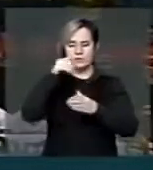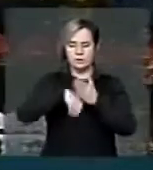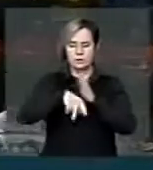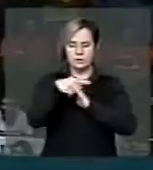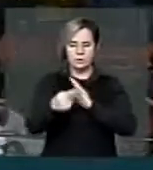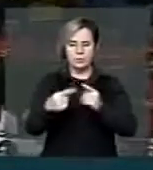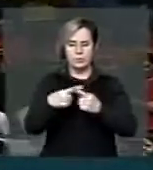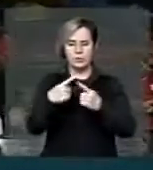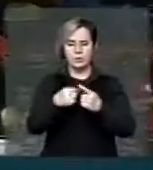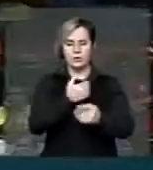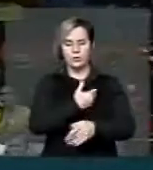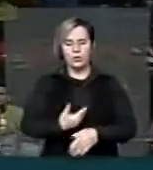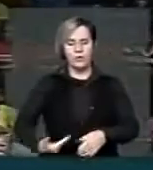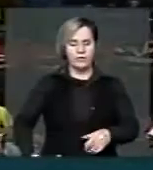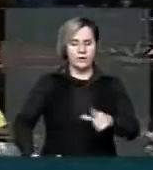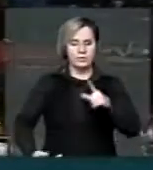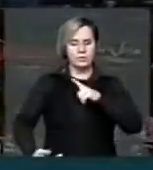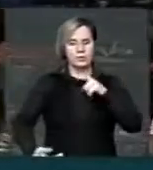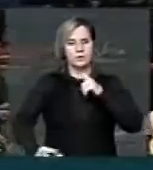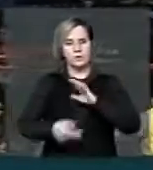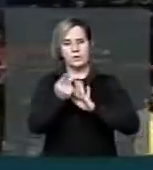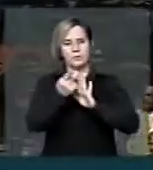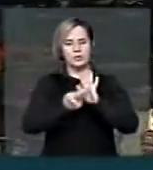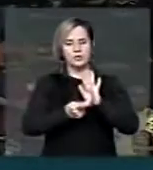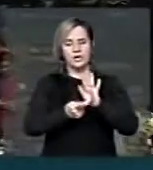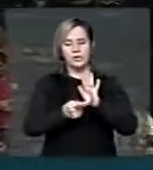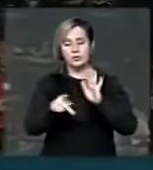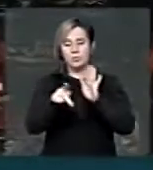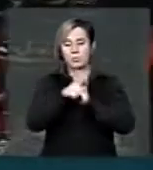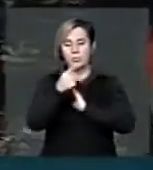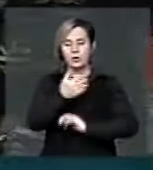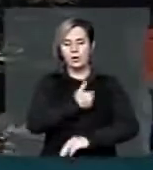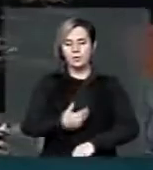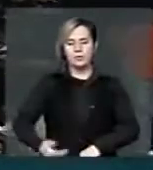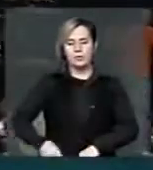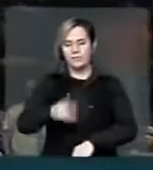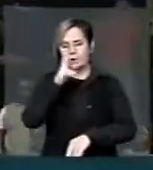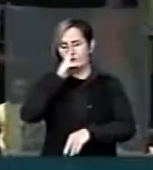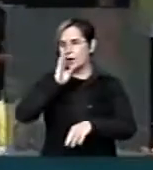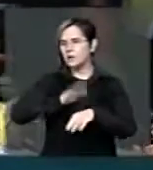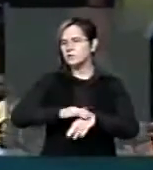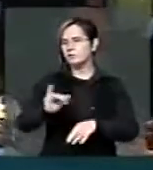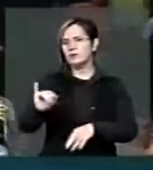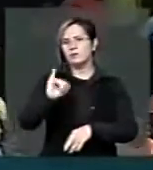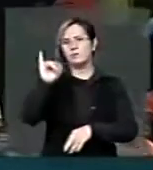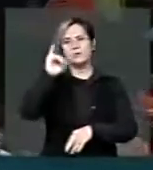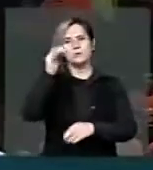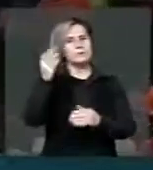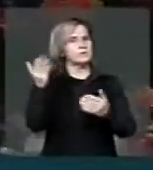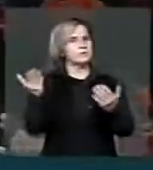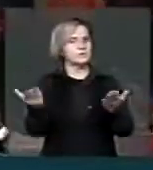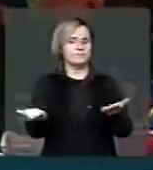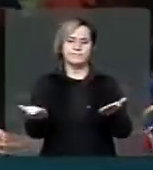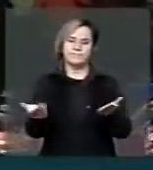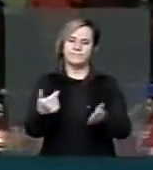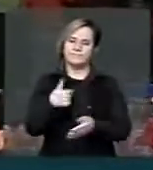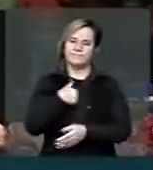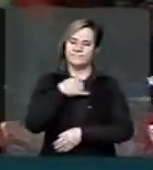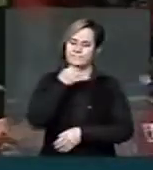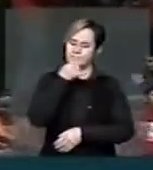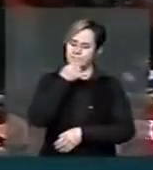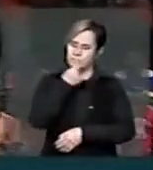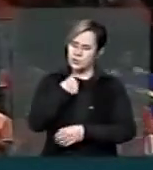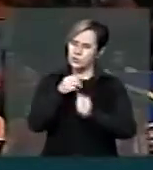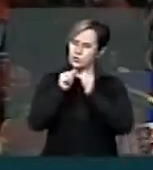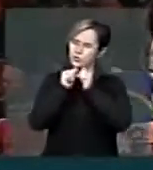tem projetos que consideram mais importantes do que o projeto de vocês. Lamentavelmente, eu estou com vocês